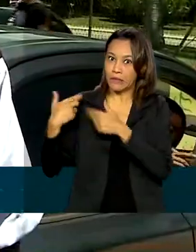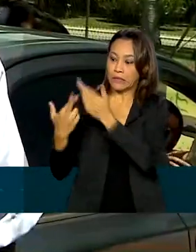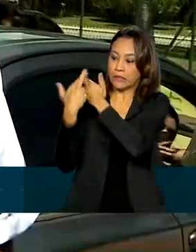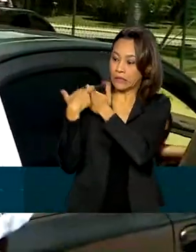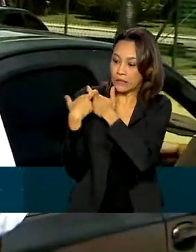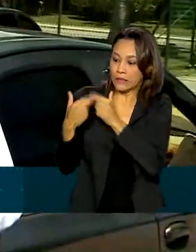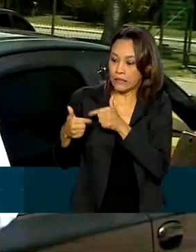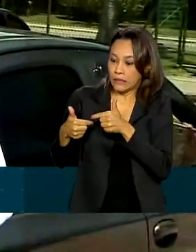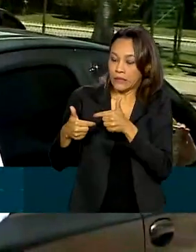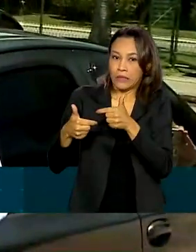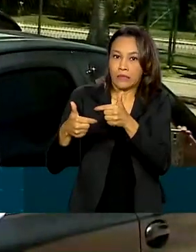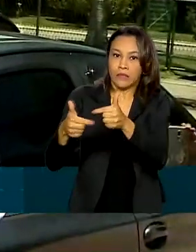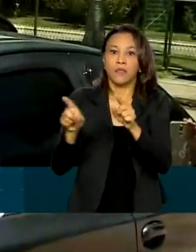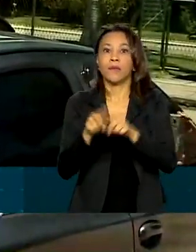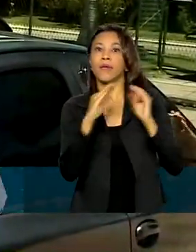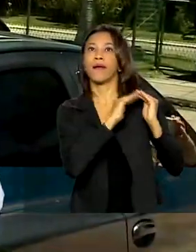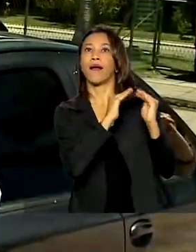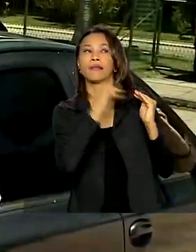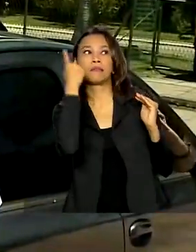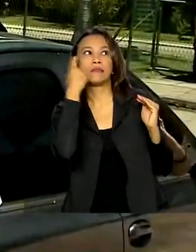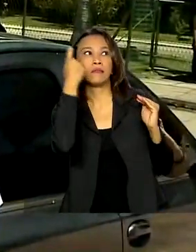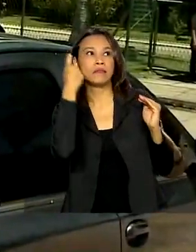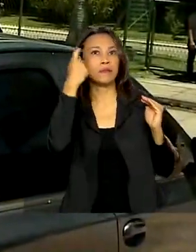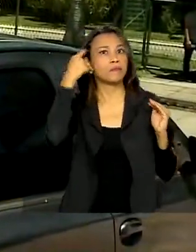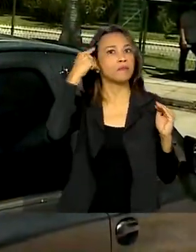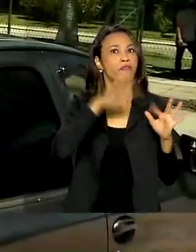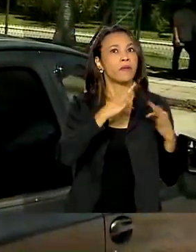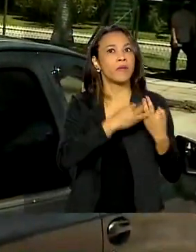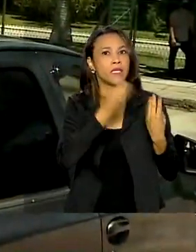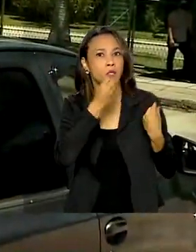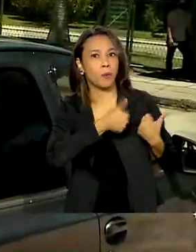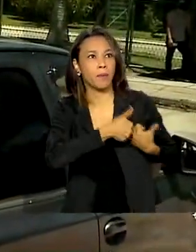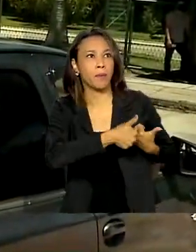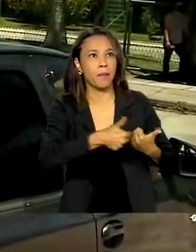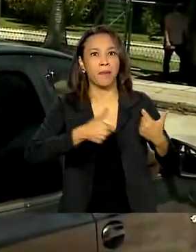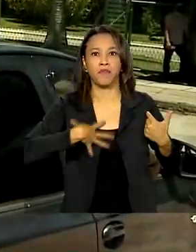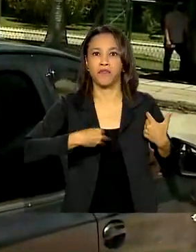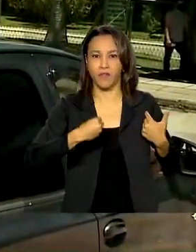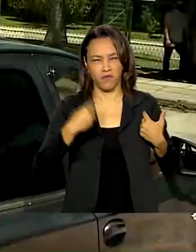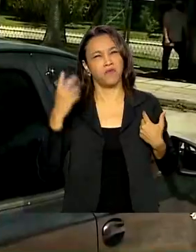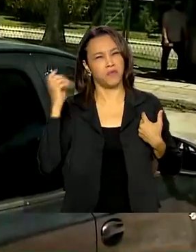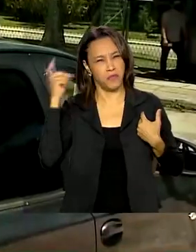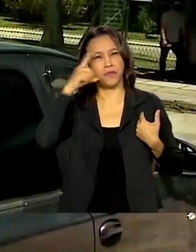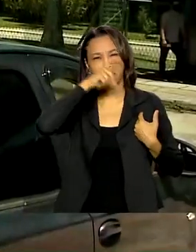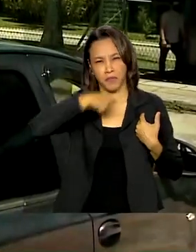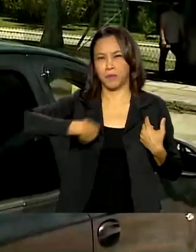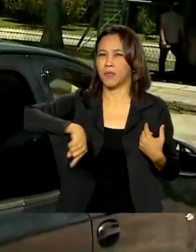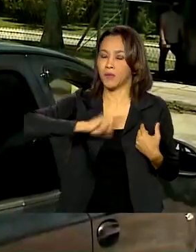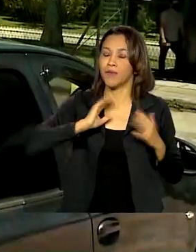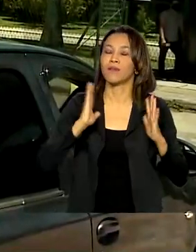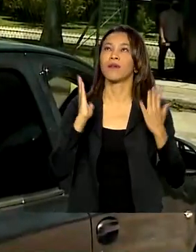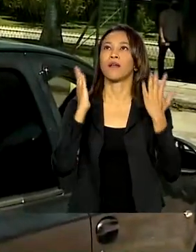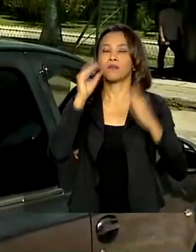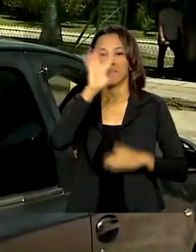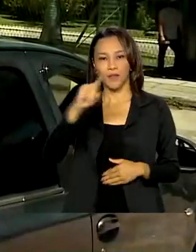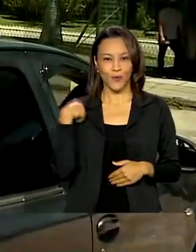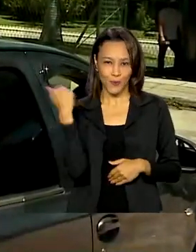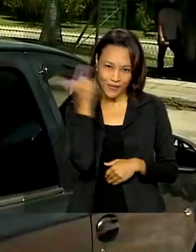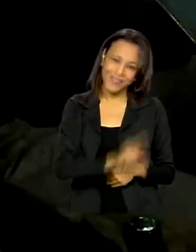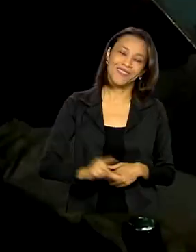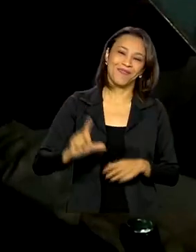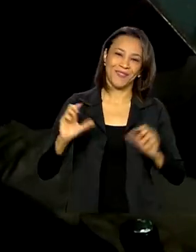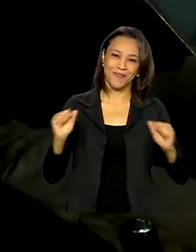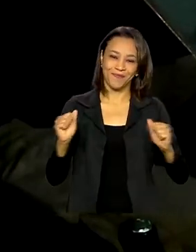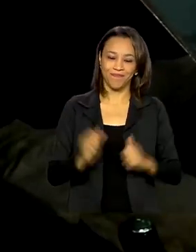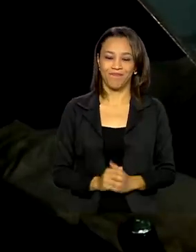casa, né? Saber como é que está o familiar, como é que está a esposa, família, filhos. Quer foi um período muito complicado para a gente, mas graças a Deus conseguimos cumprir a nossa